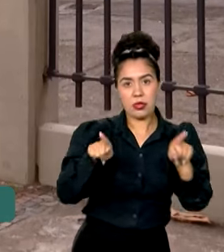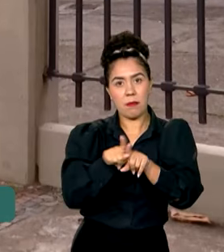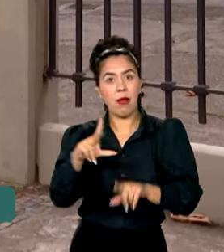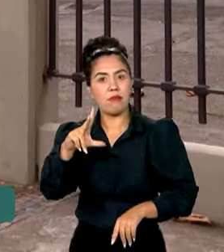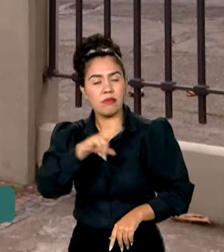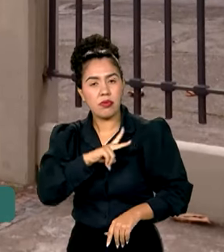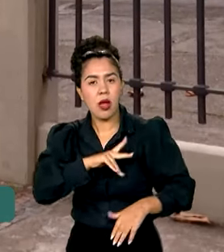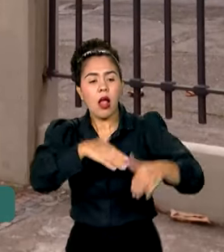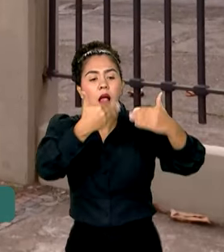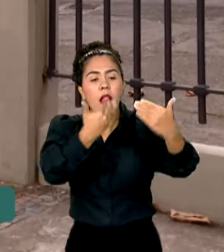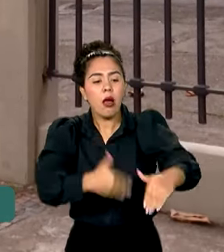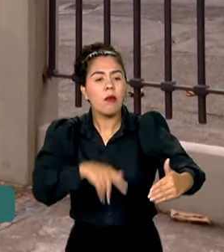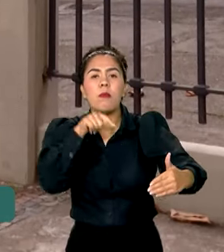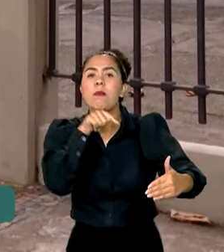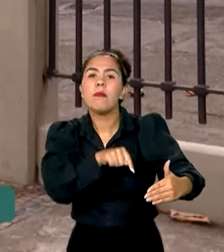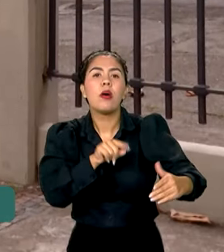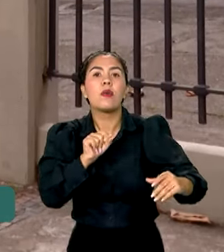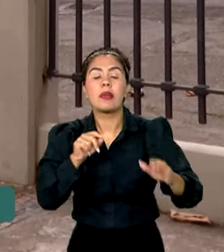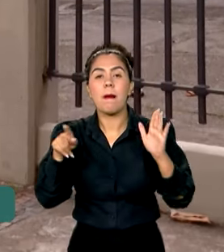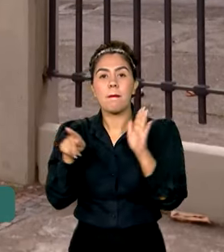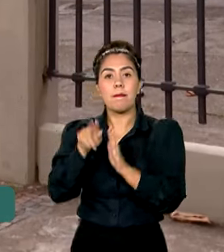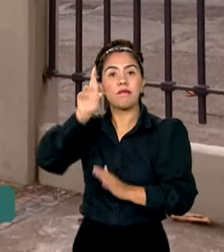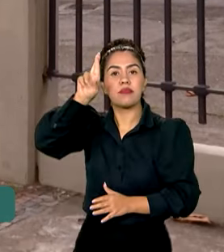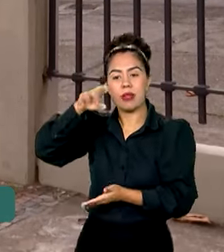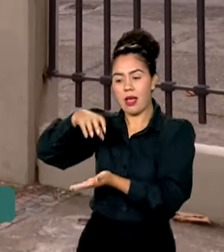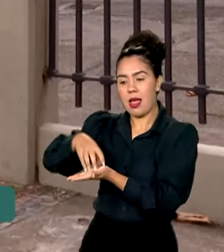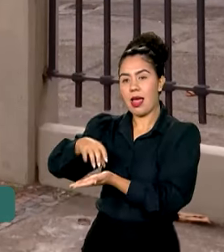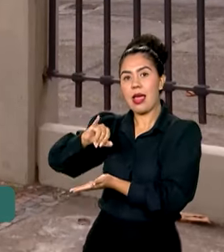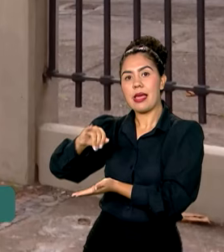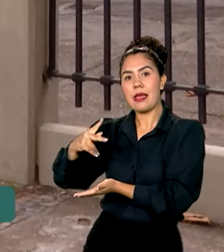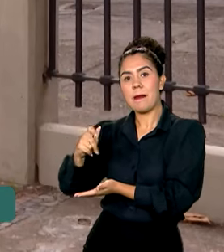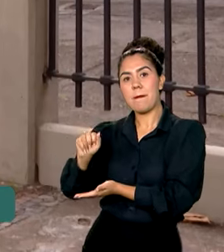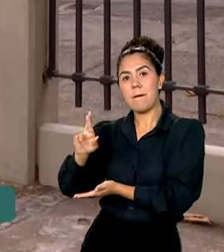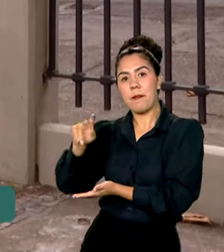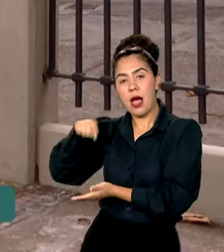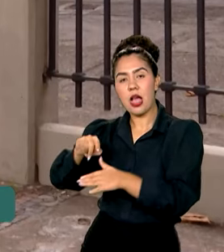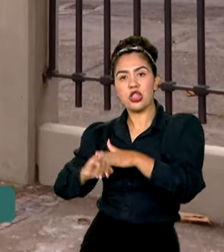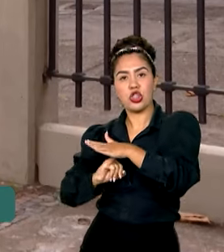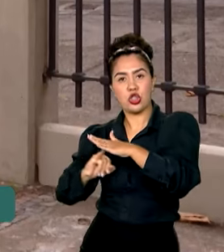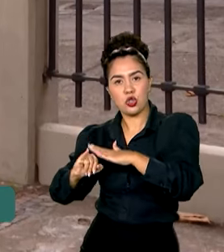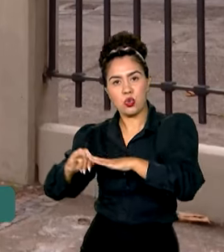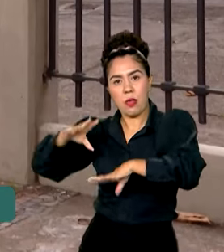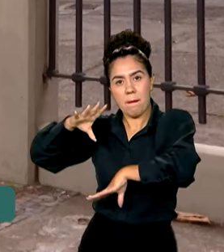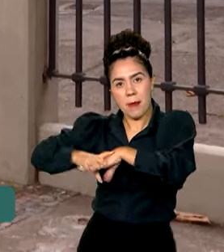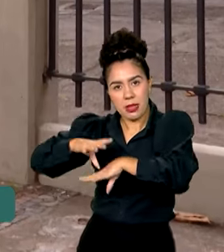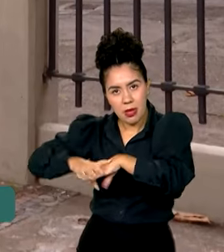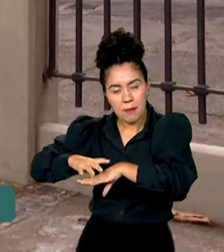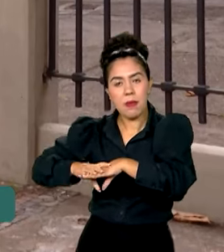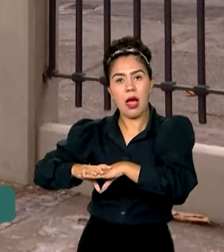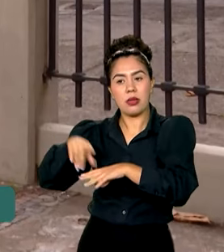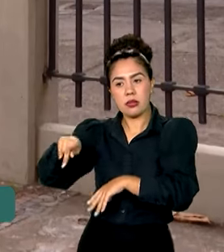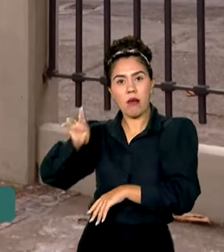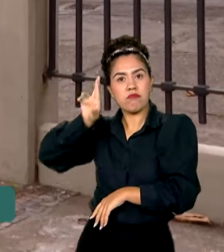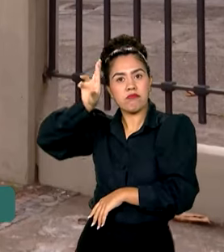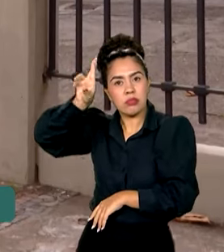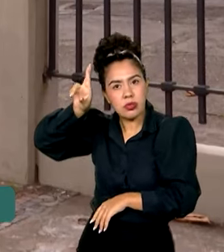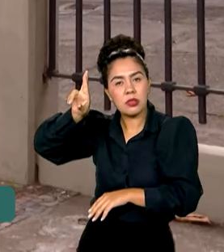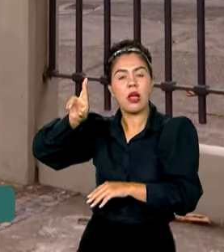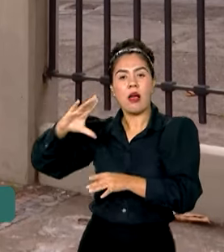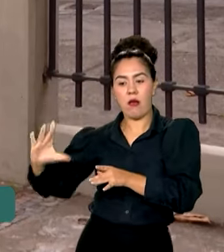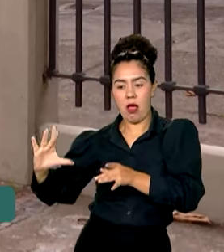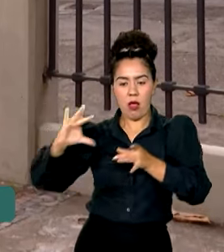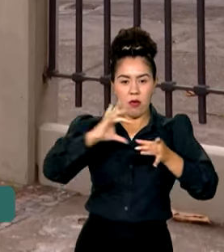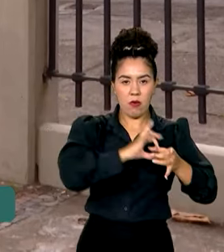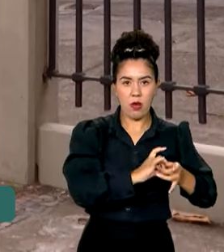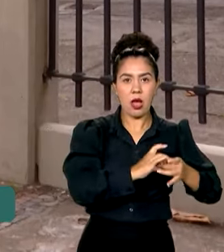competição é realizada pelo INPA, o Instituto de Matemática Pura e Aplicada, organização social vinculada ao